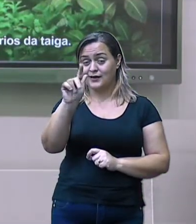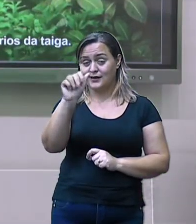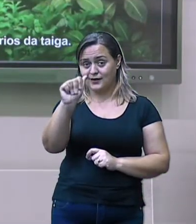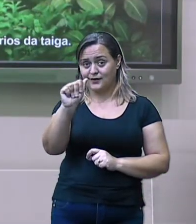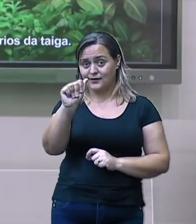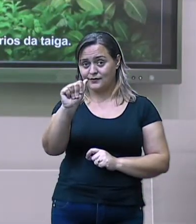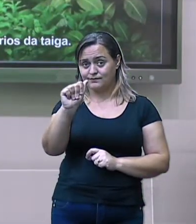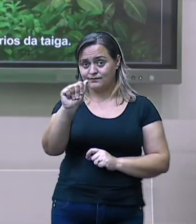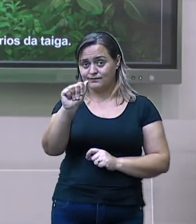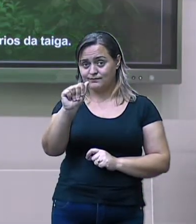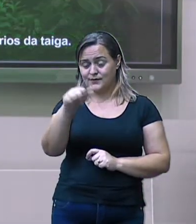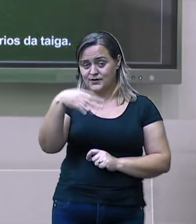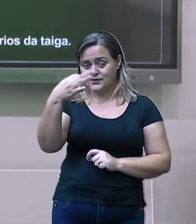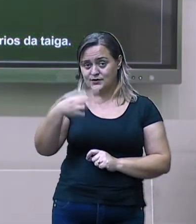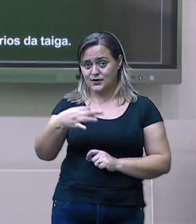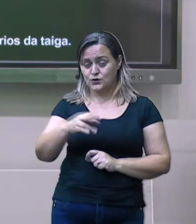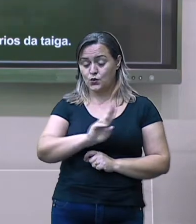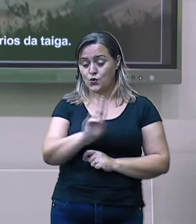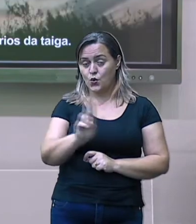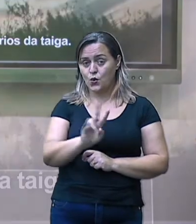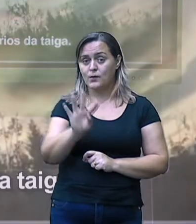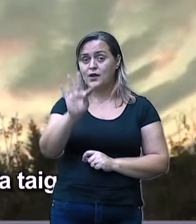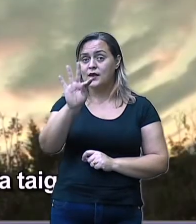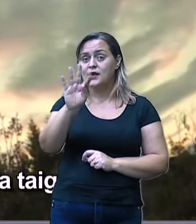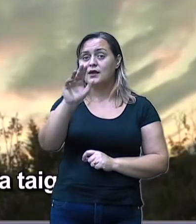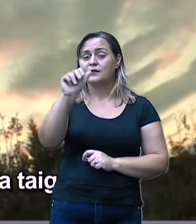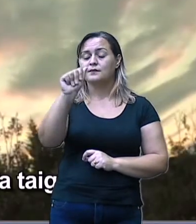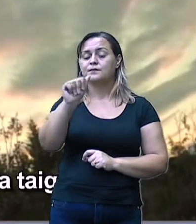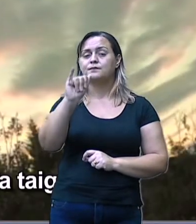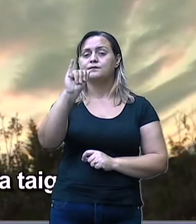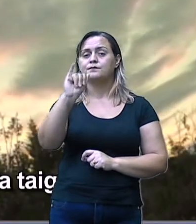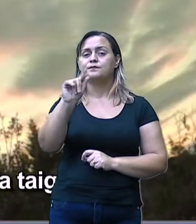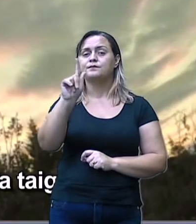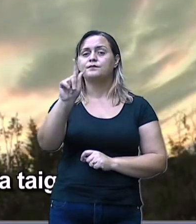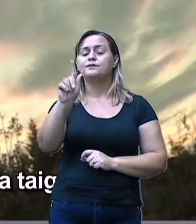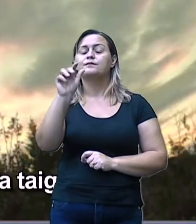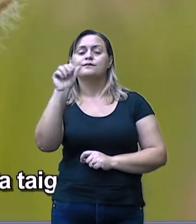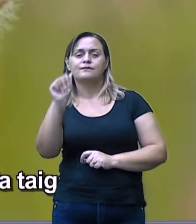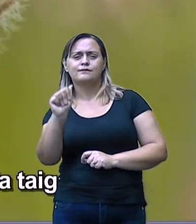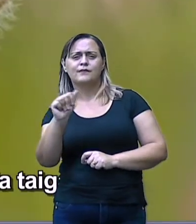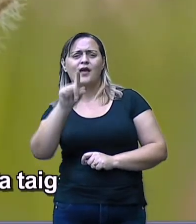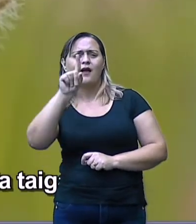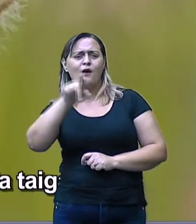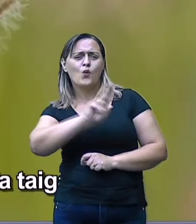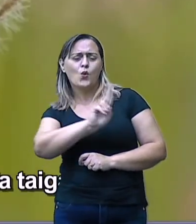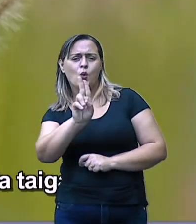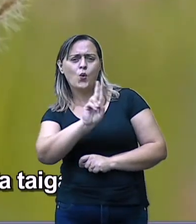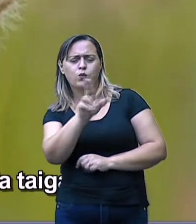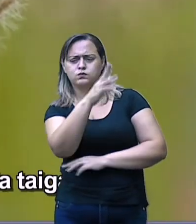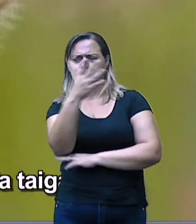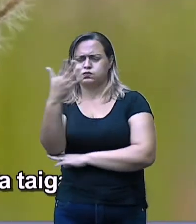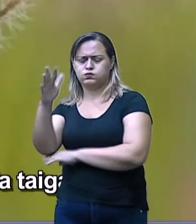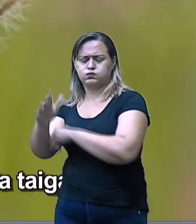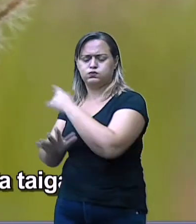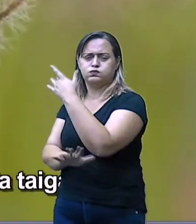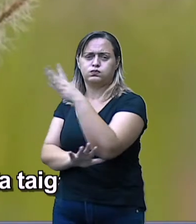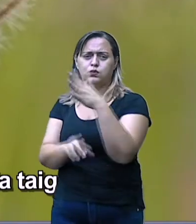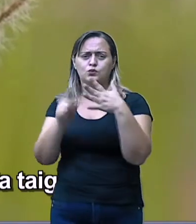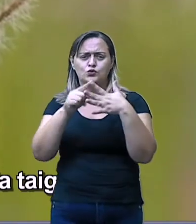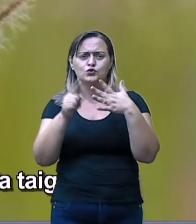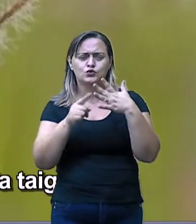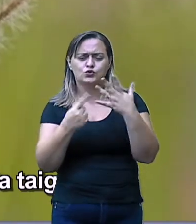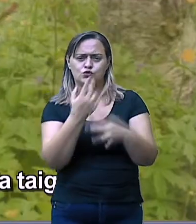taiga são as florestas de coníferos. Certo? E observem que